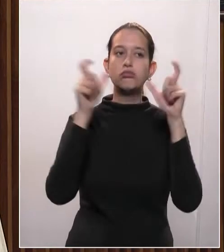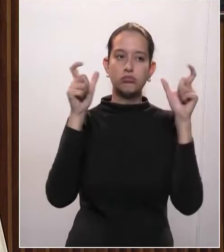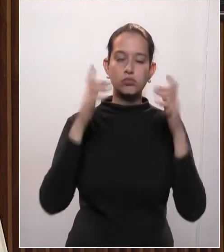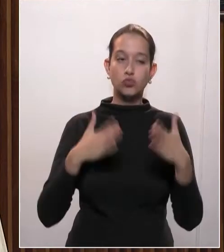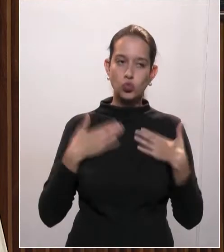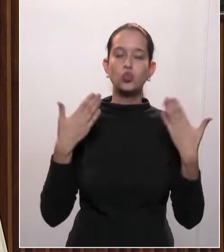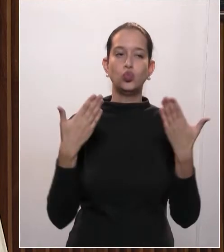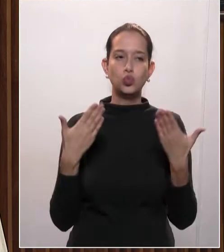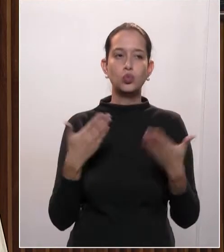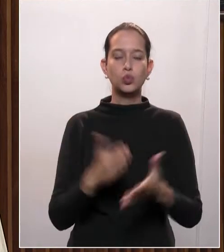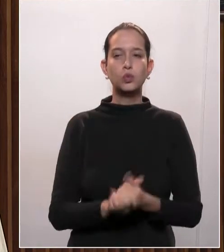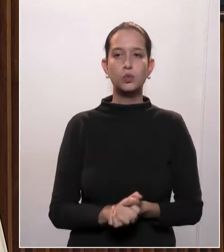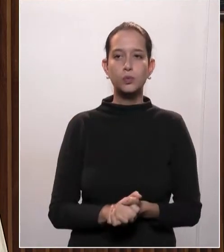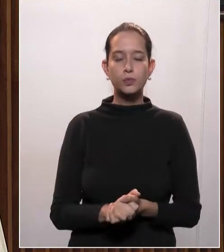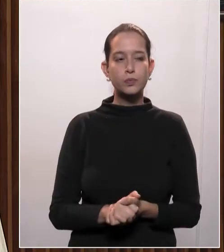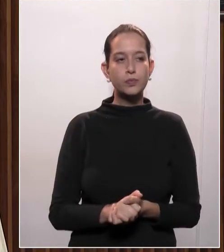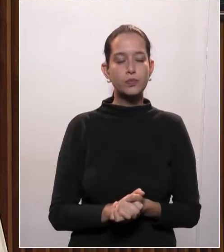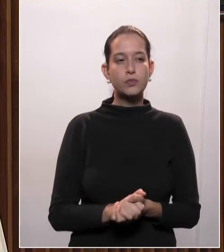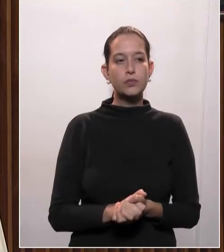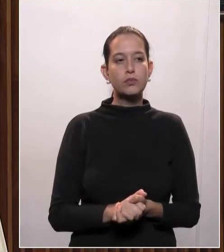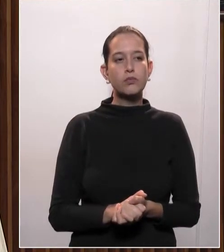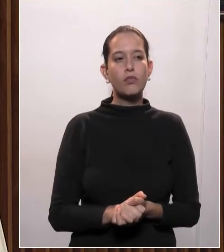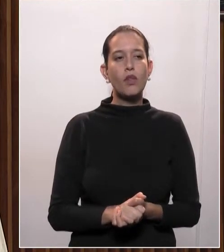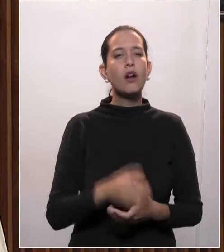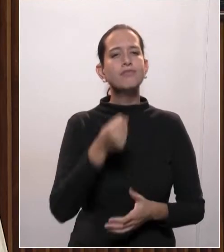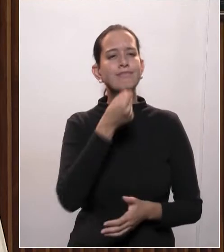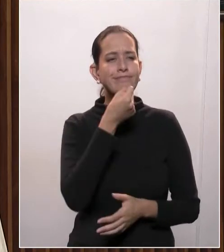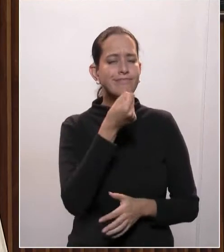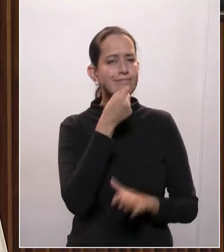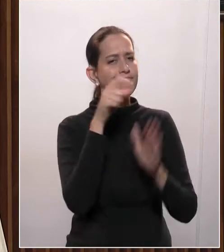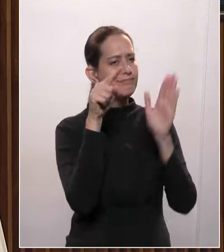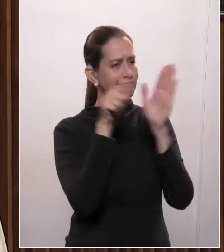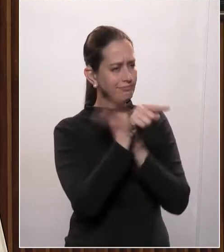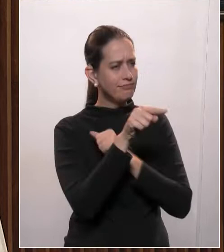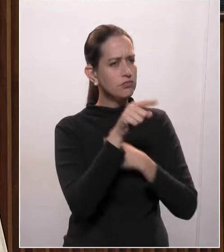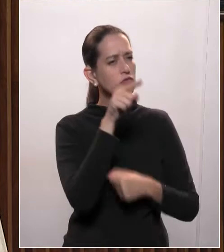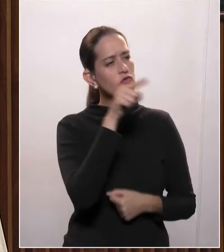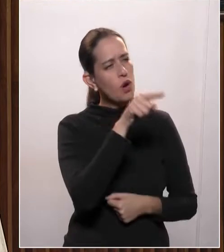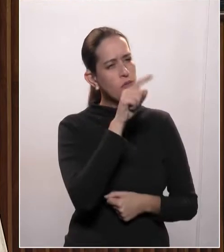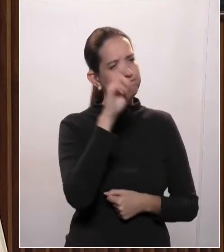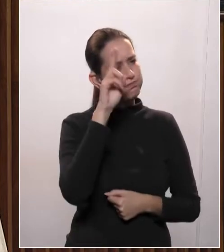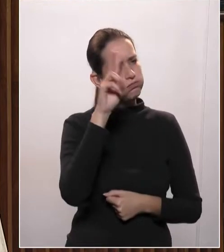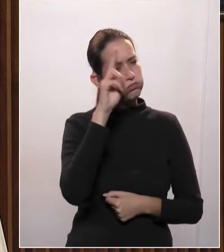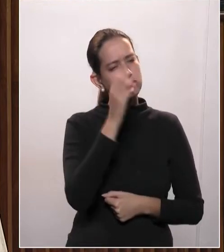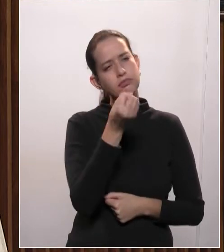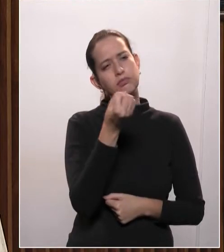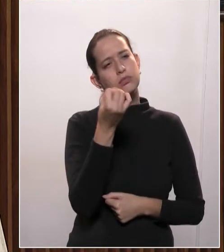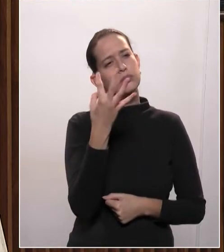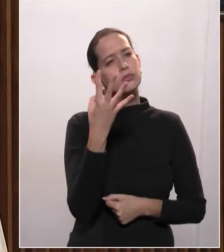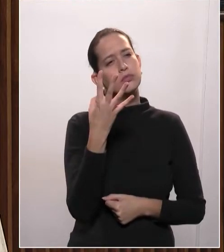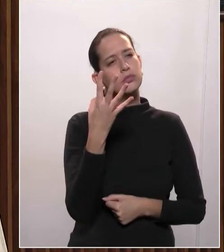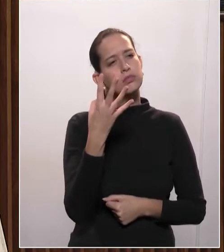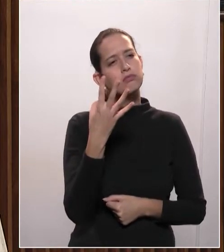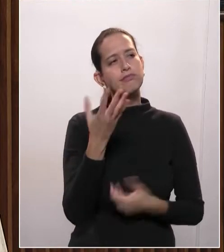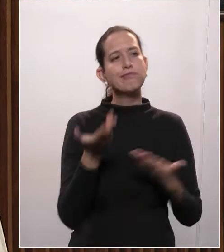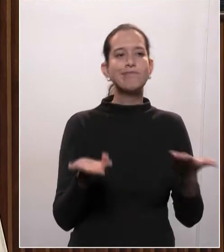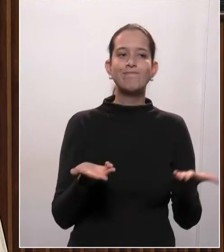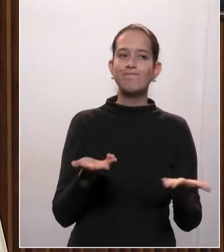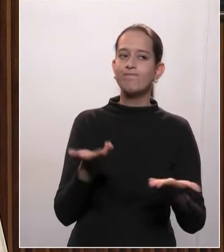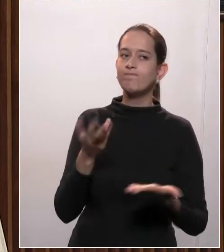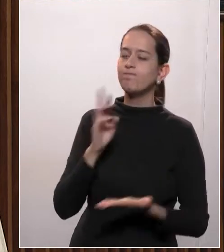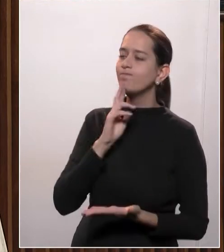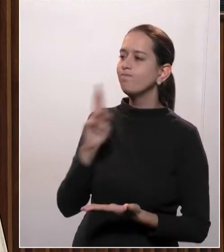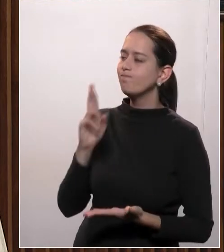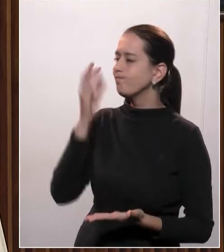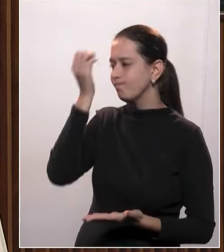aí, a Folha de São Paulo pergunta, o senhor se lembra dos números? Ele disse, não me lembro exatamente,